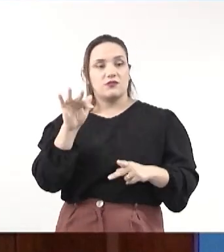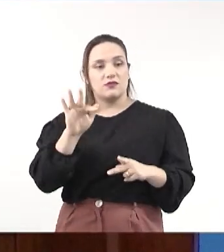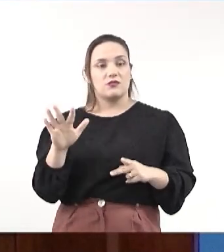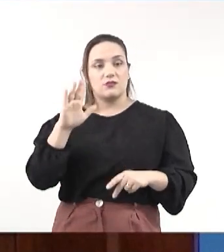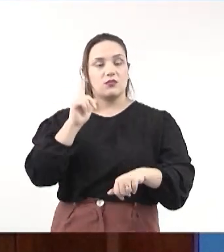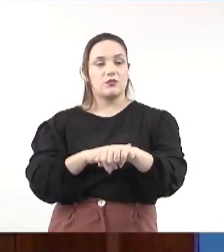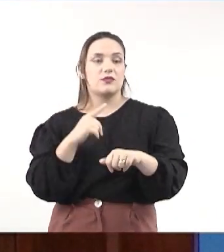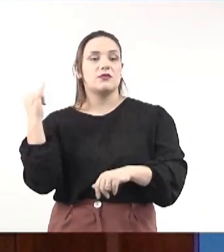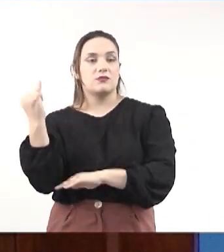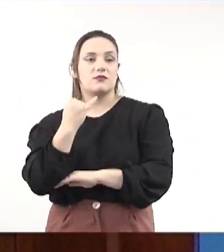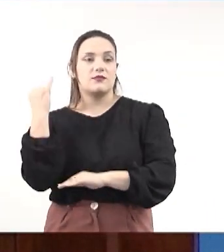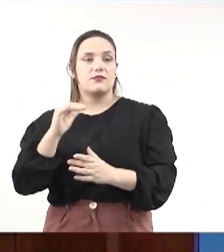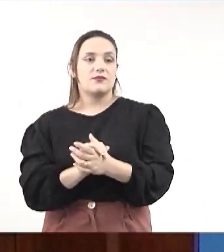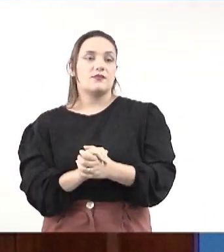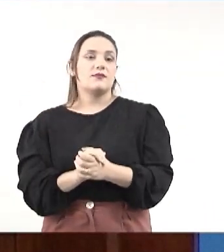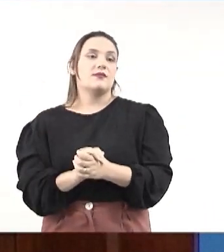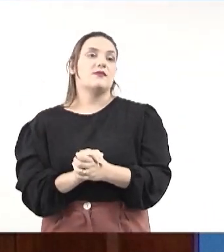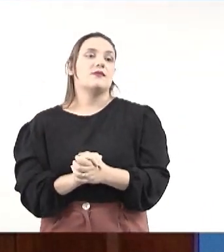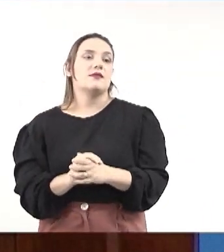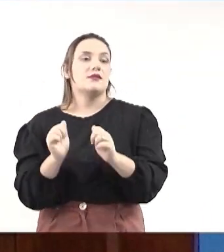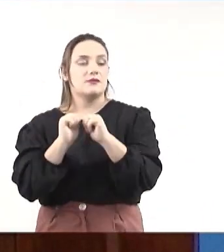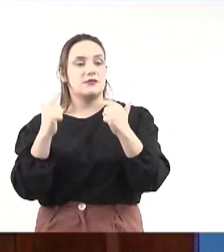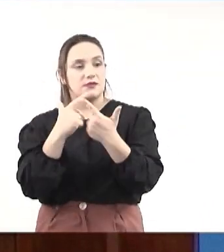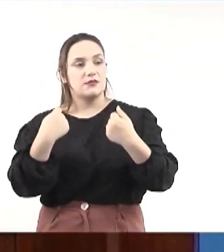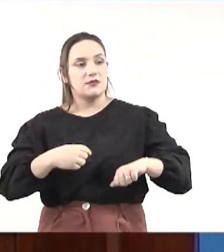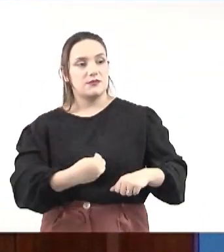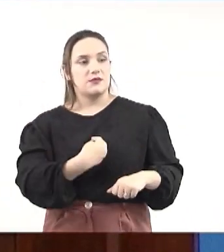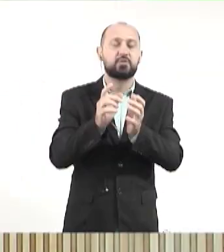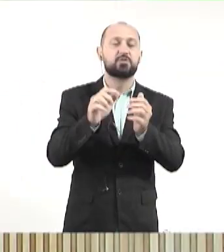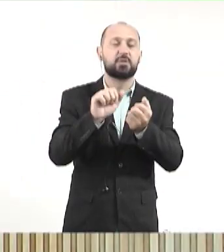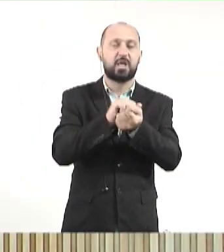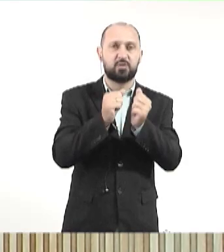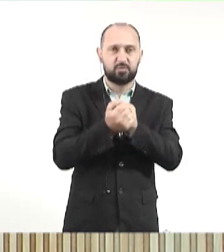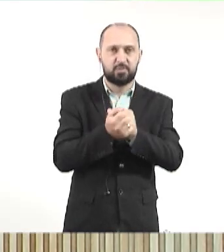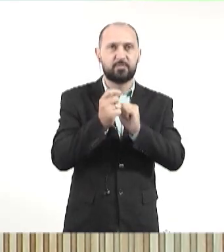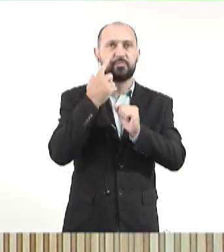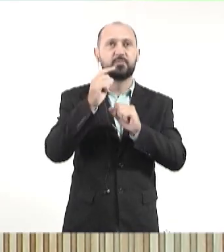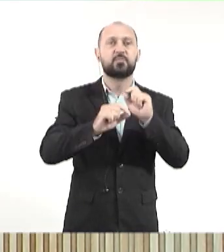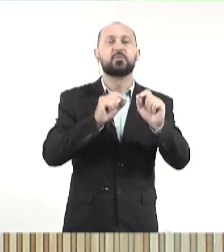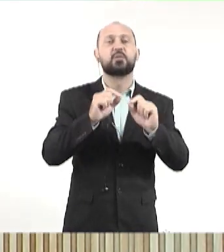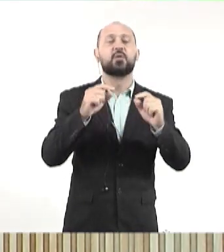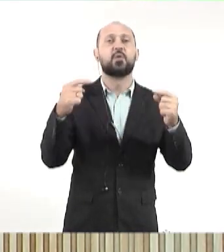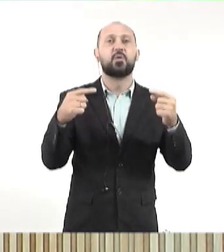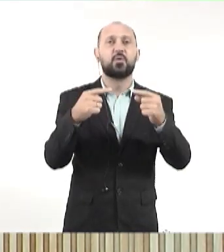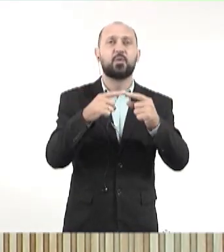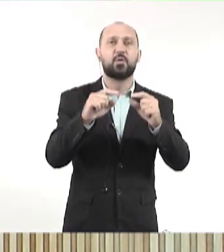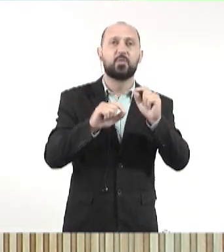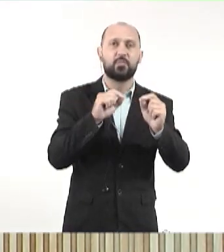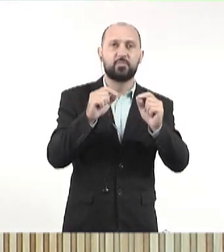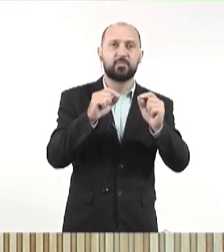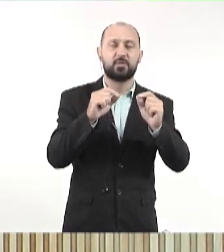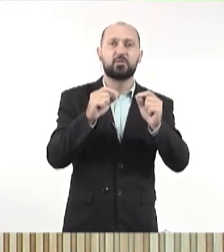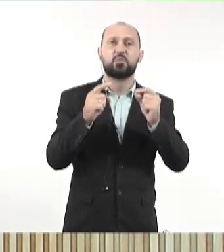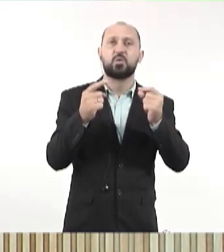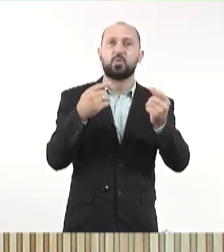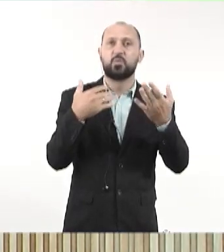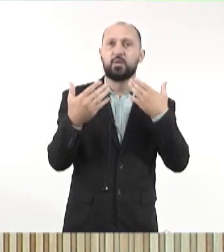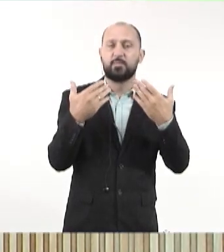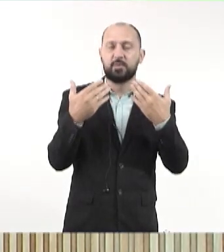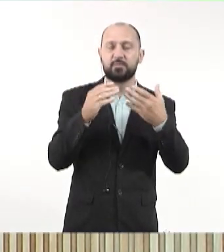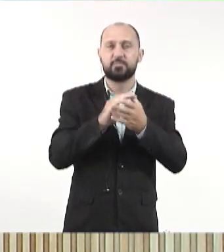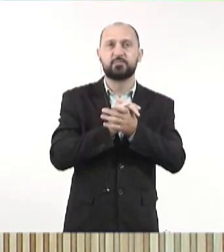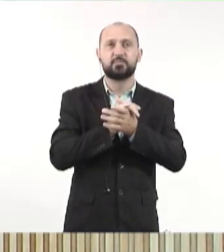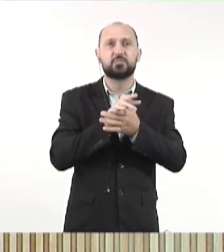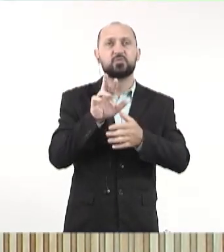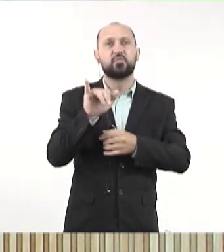momento importante que a Assembleia tem que participar efetivamente desse tema. muito com relação a esse debate aí.